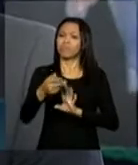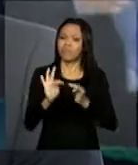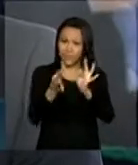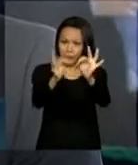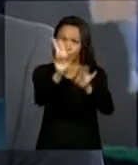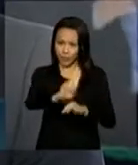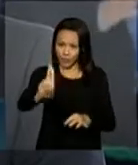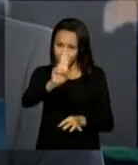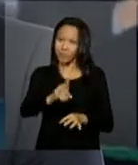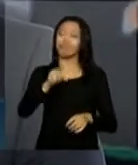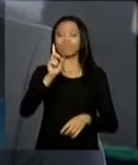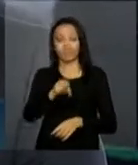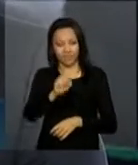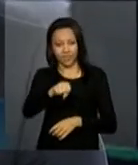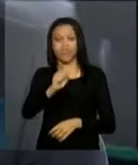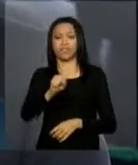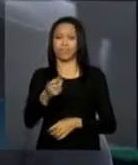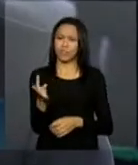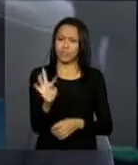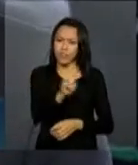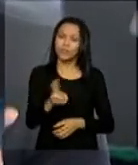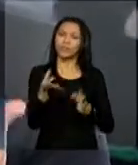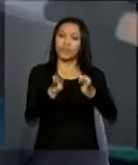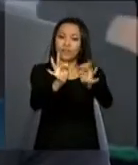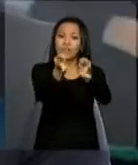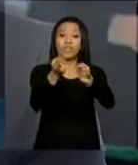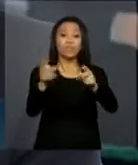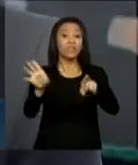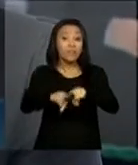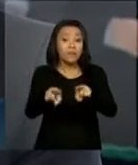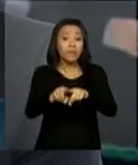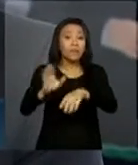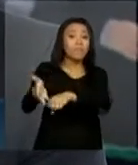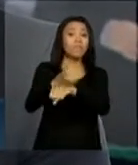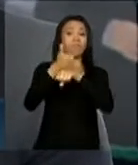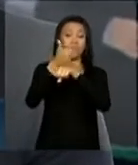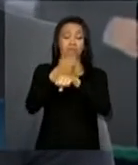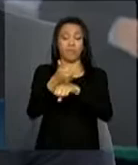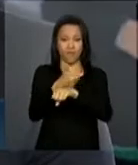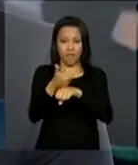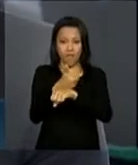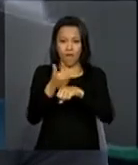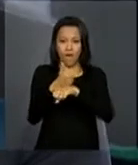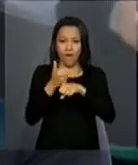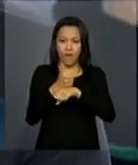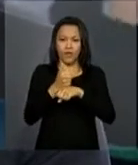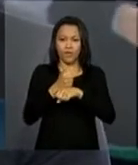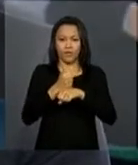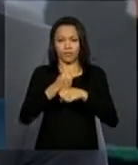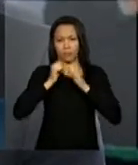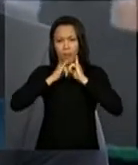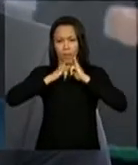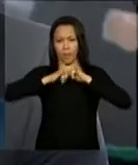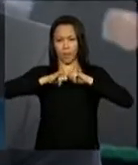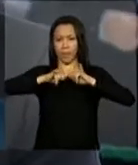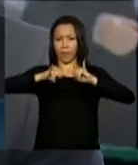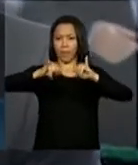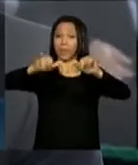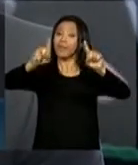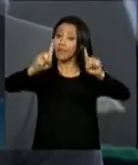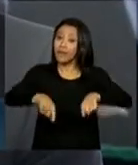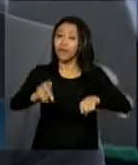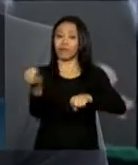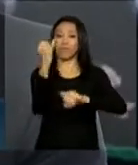Mais qualidade, mais modernidade, mais tecnologia e melhor transmissão naquilo que é importante na comunicação